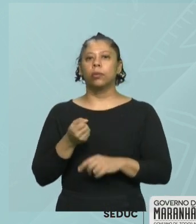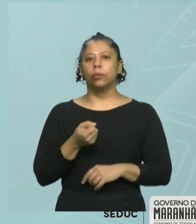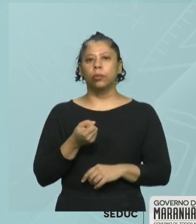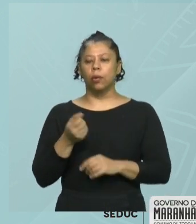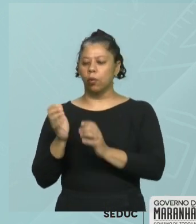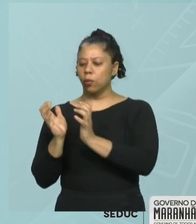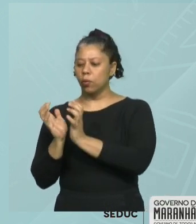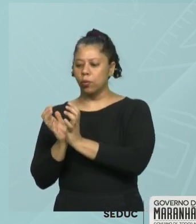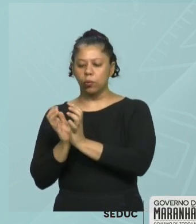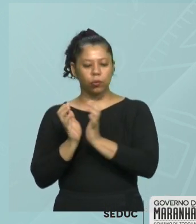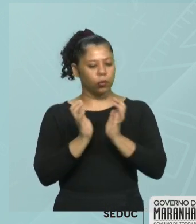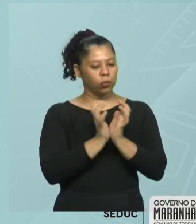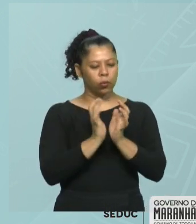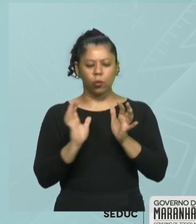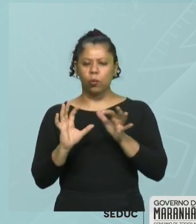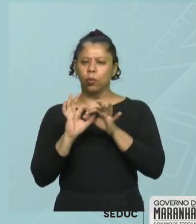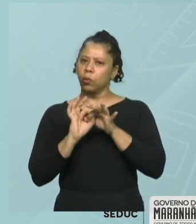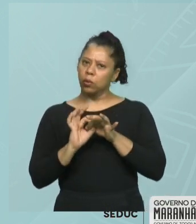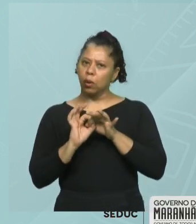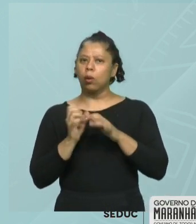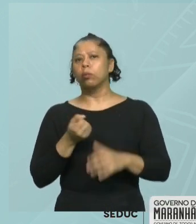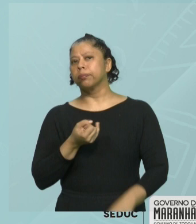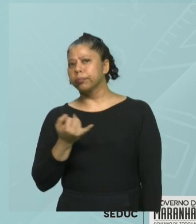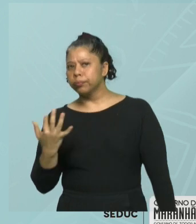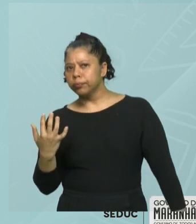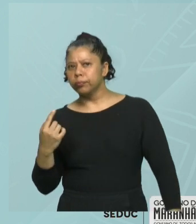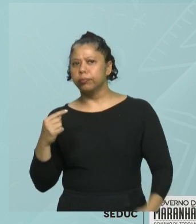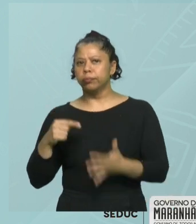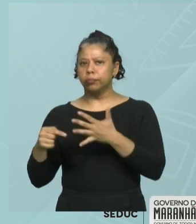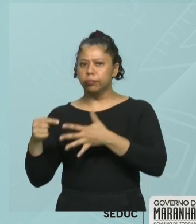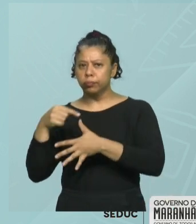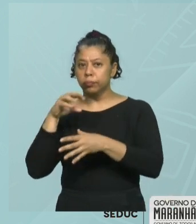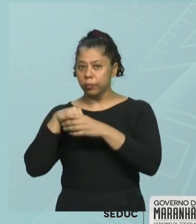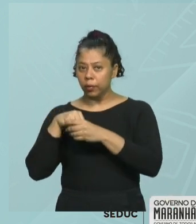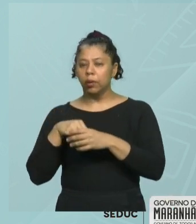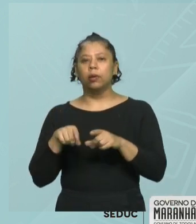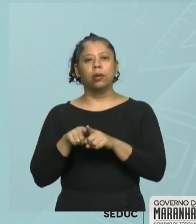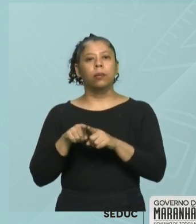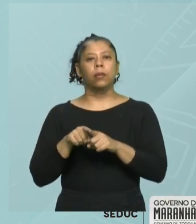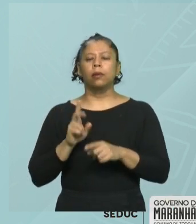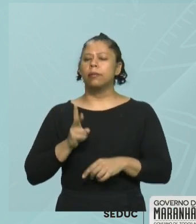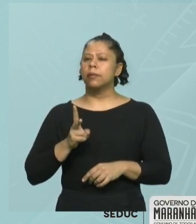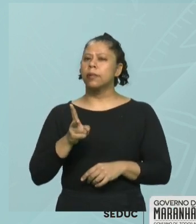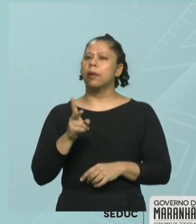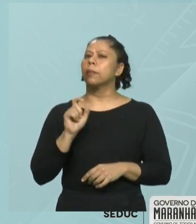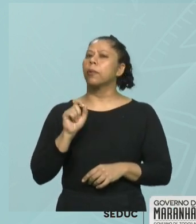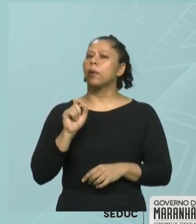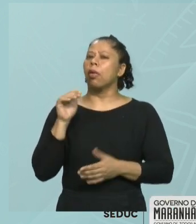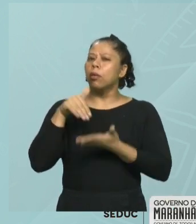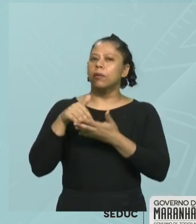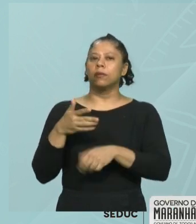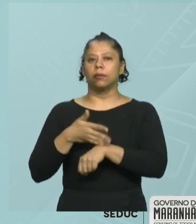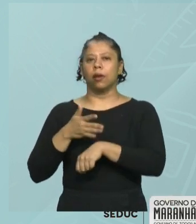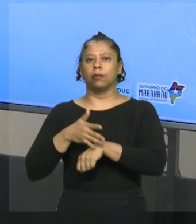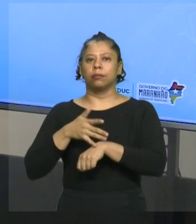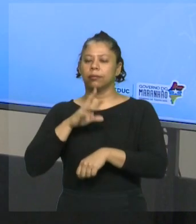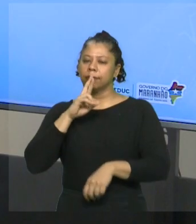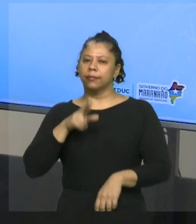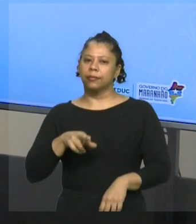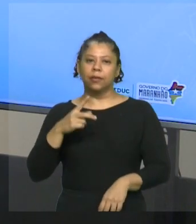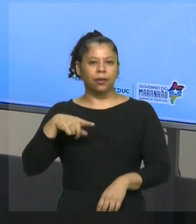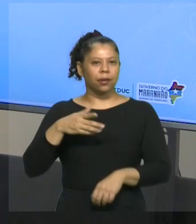dois conjuntos e, como sempre, no final nós vamos fazer aquela resolução de exercício para você